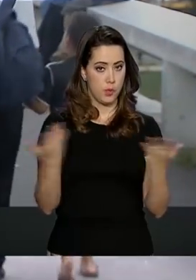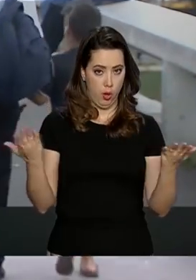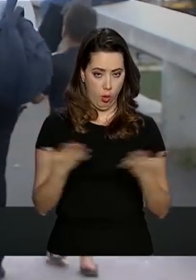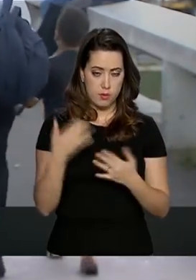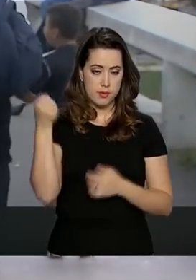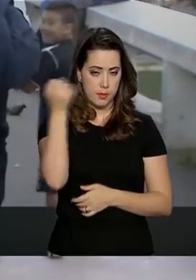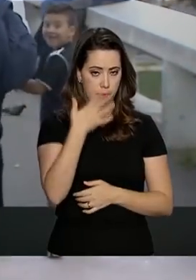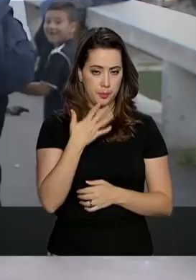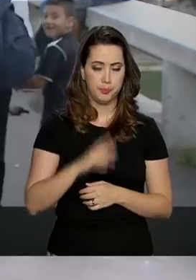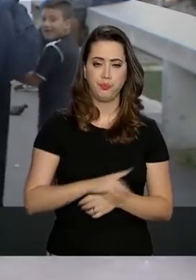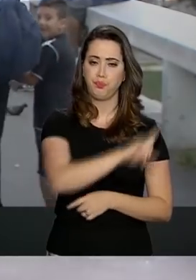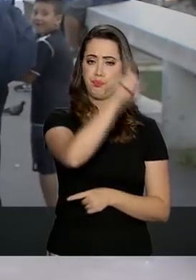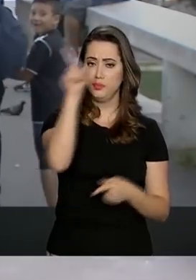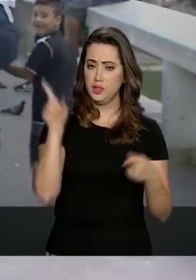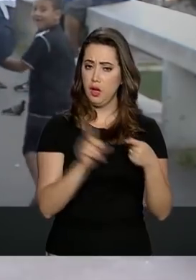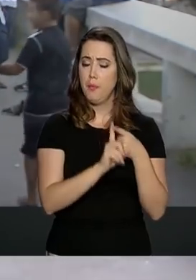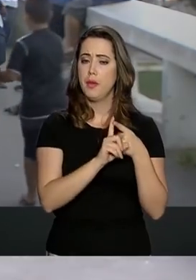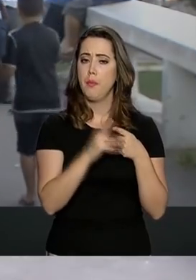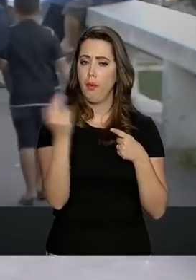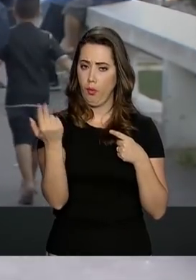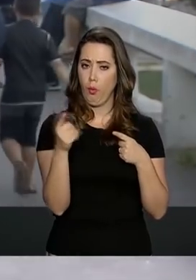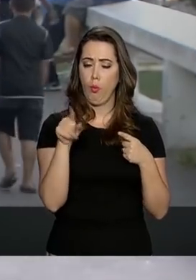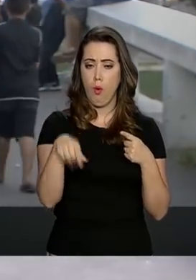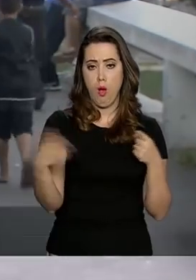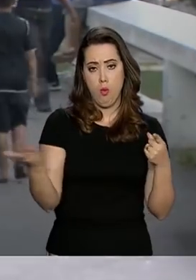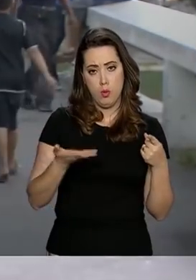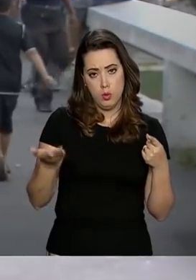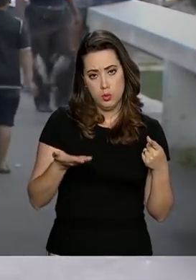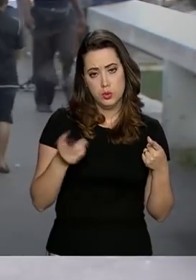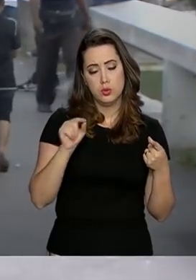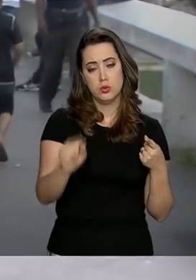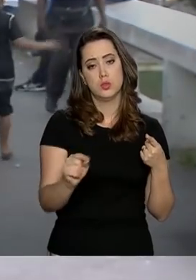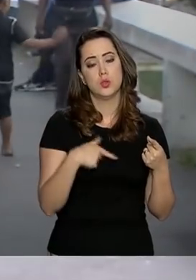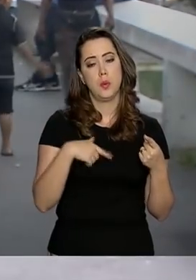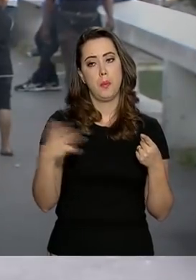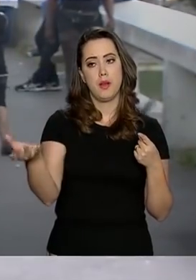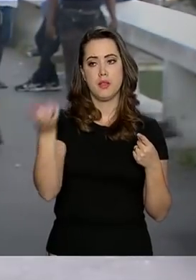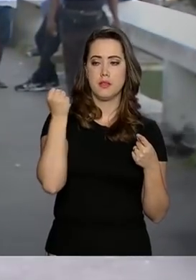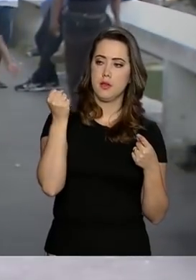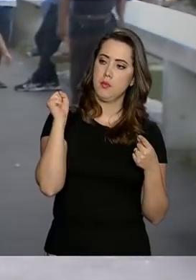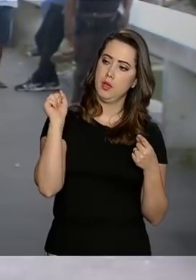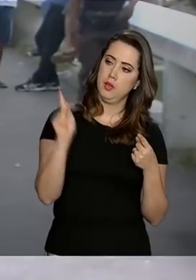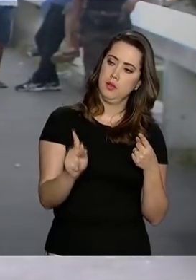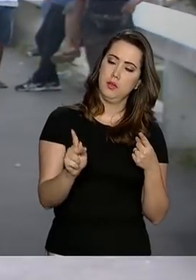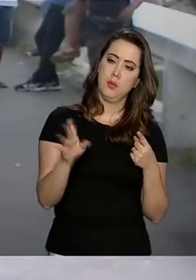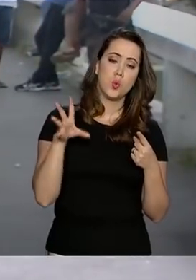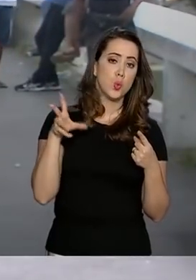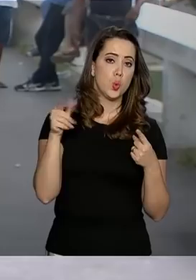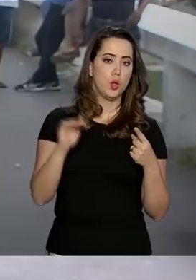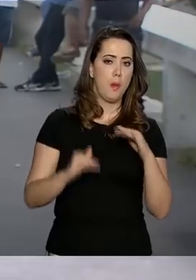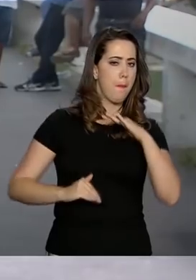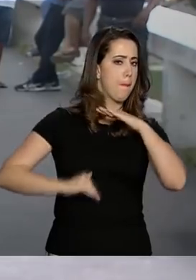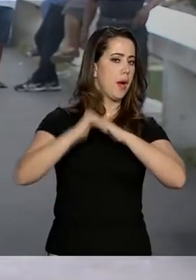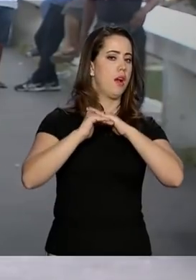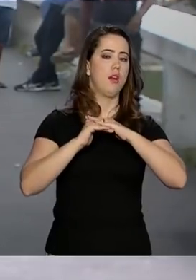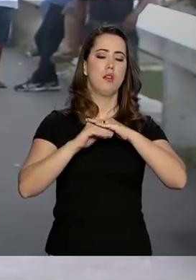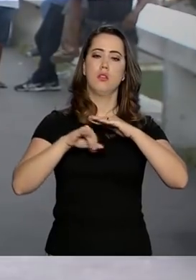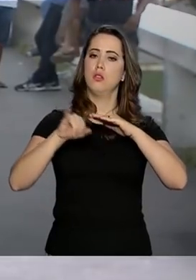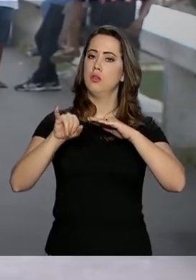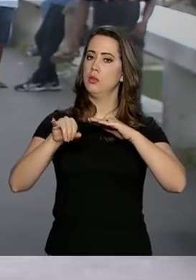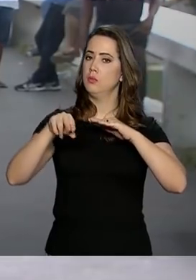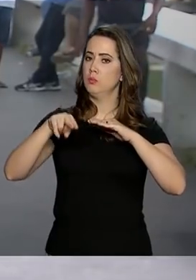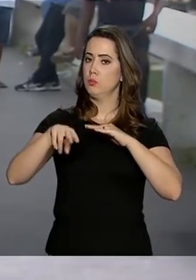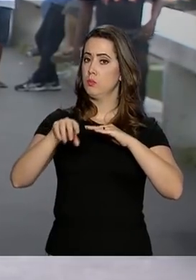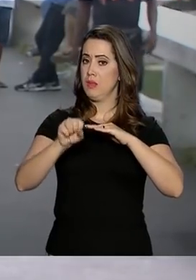A primeira regra de transição se parece muito com o que temos hoje. Para receber a aposentadoria integral do INSS, o